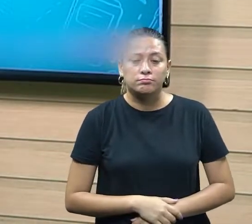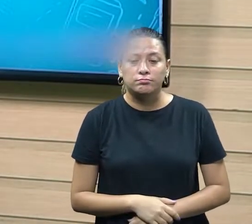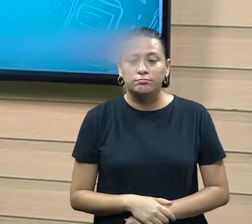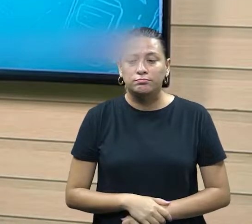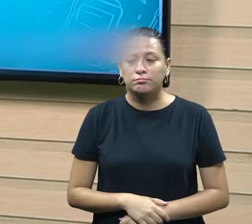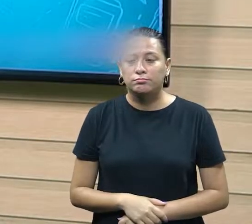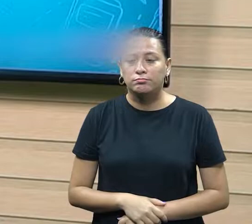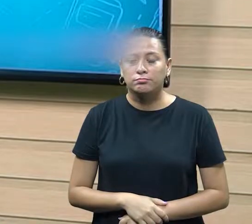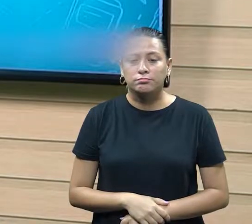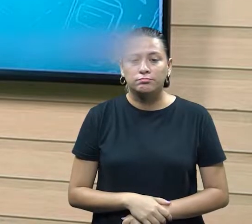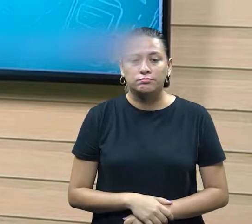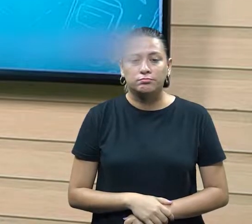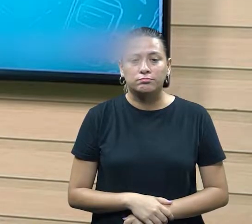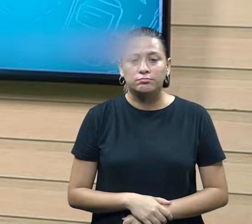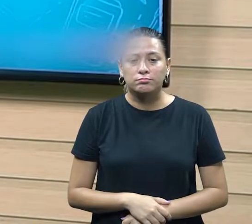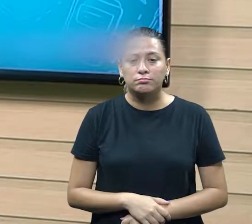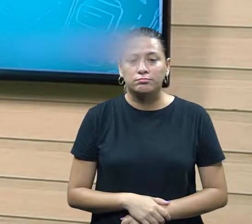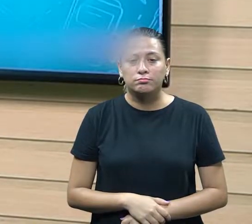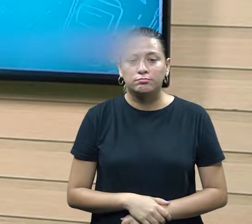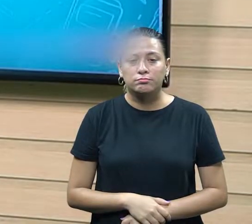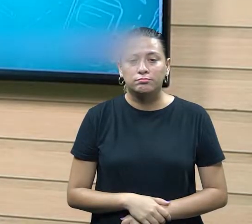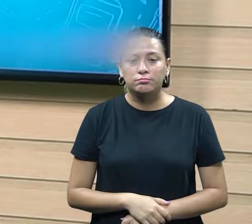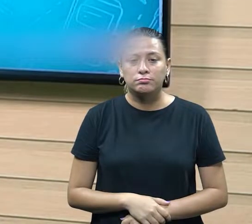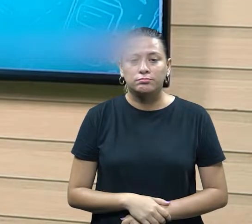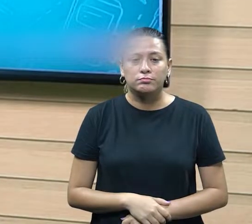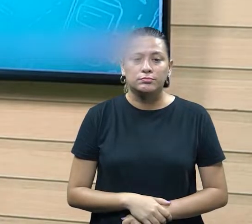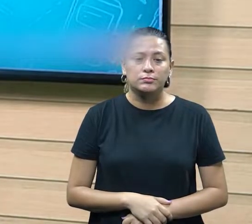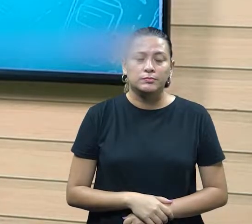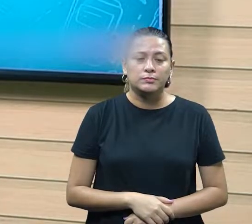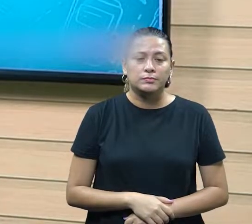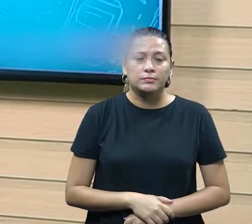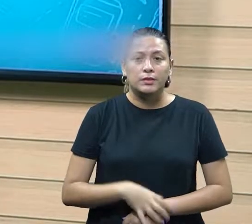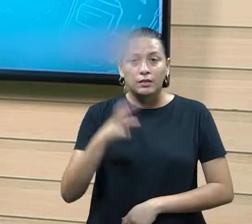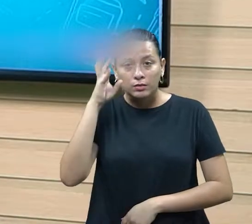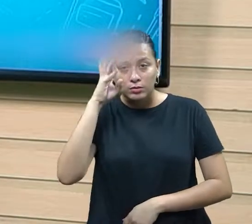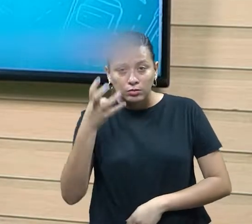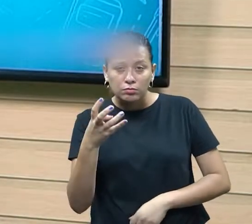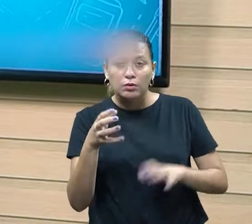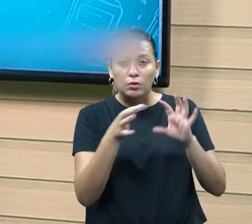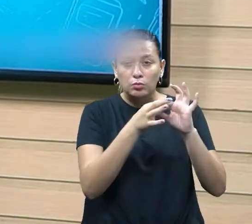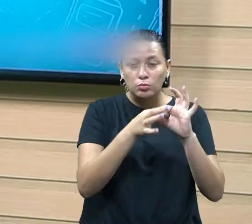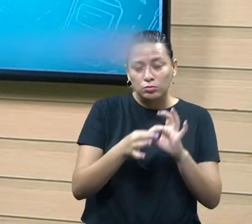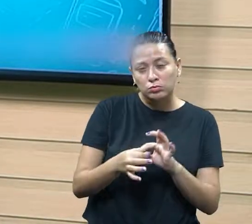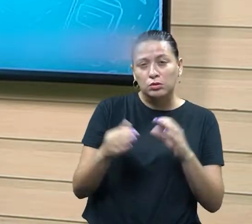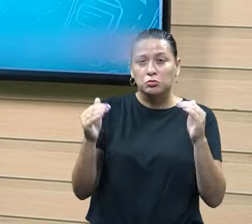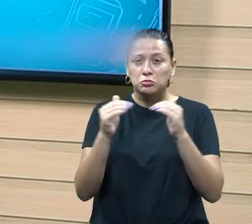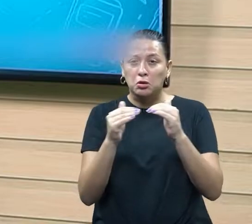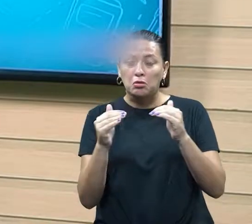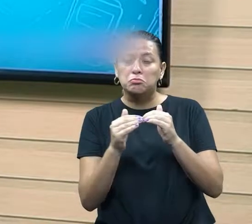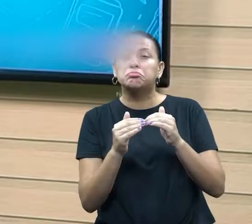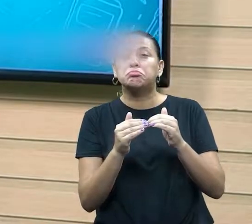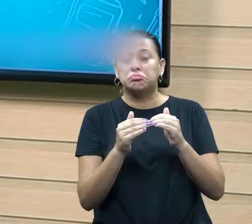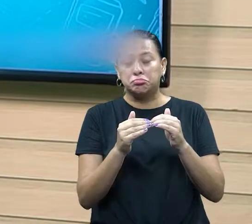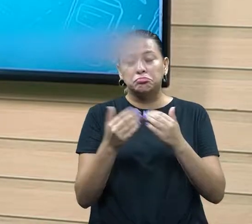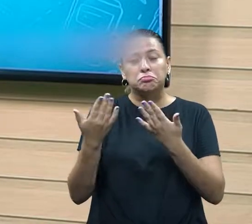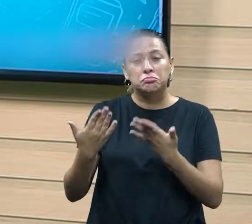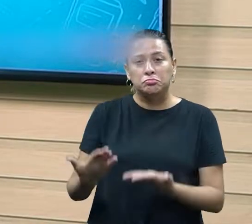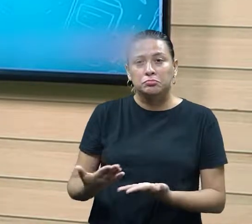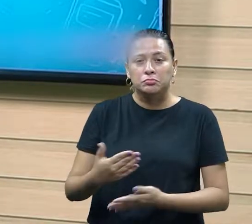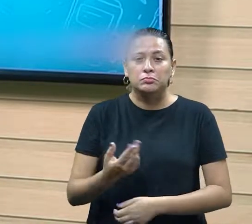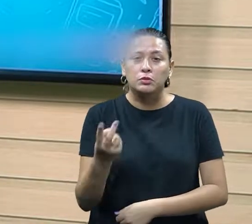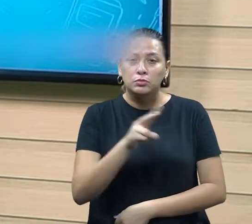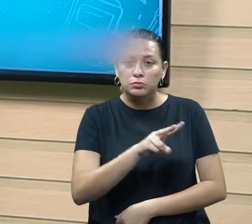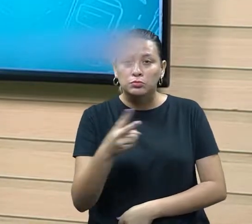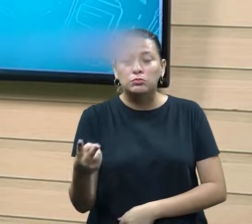que busca trazer, resolver ambas, resolver as situações diante desse processo, né?